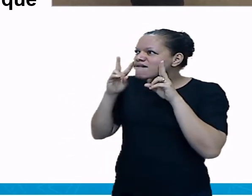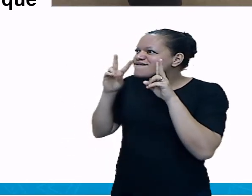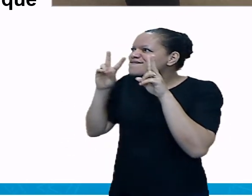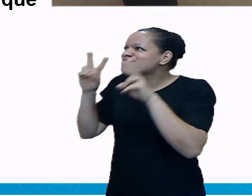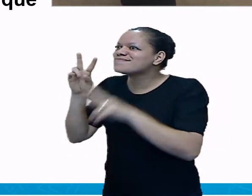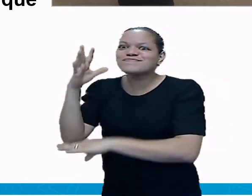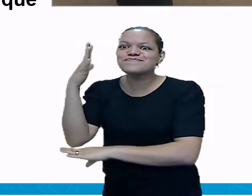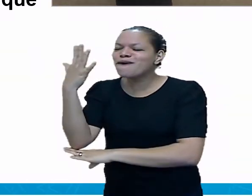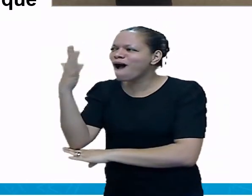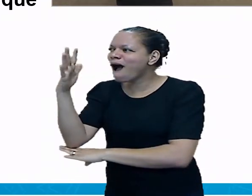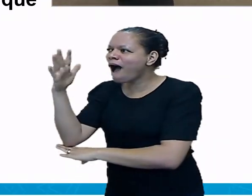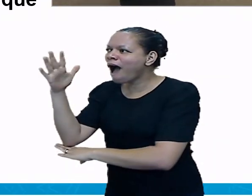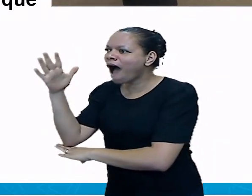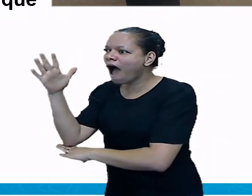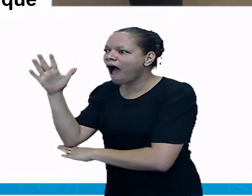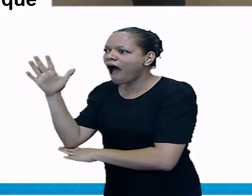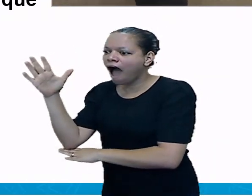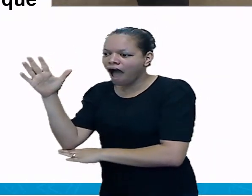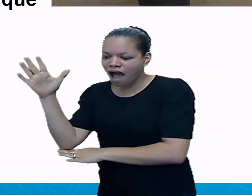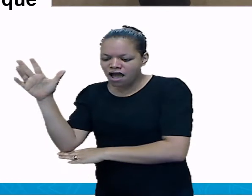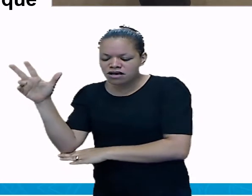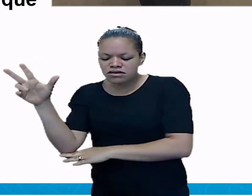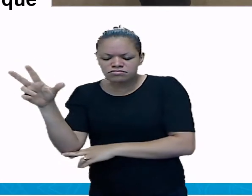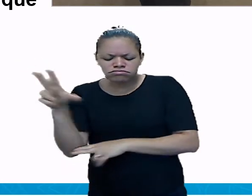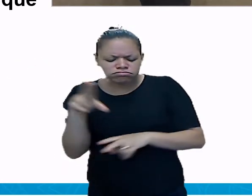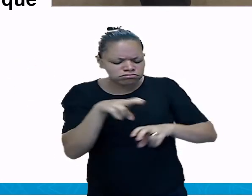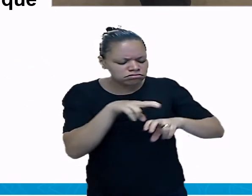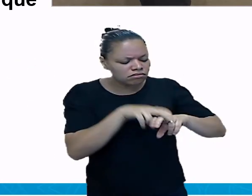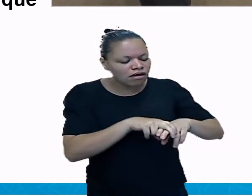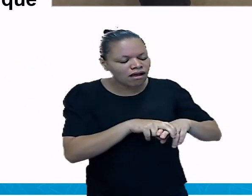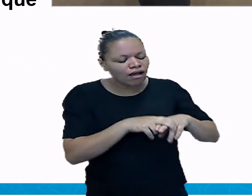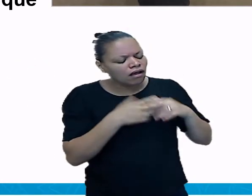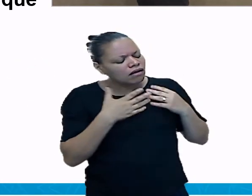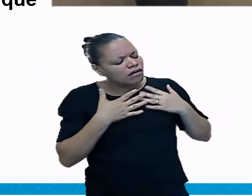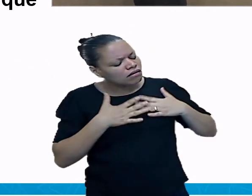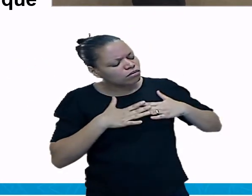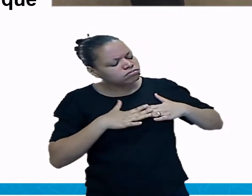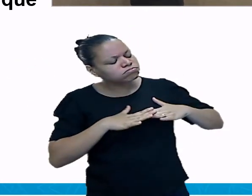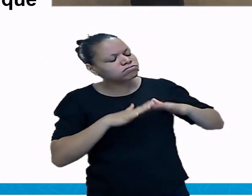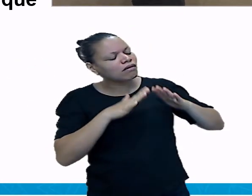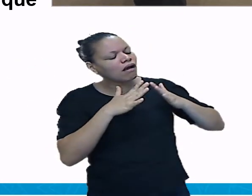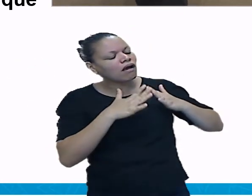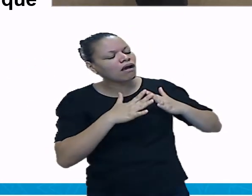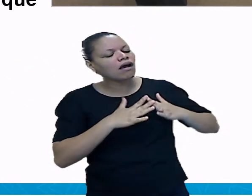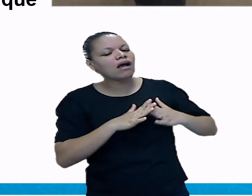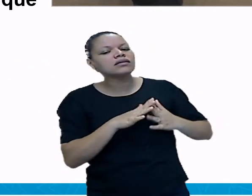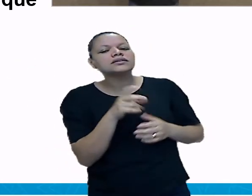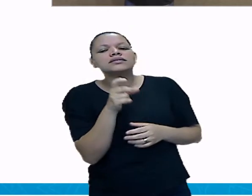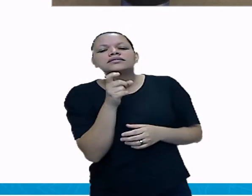automaticamente, o seu corpo vai perdendo o calor e esfriando novamente.